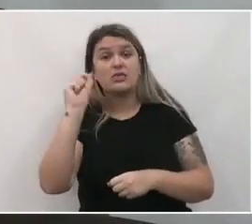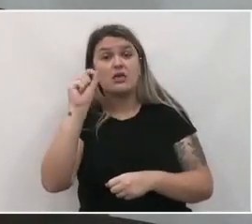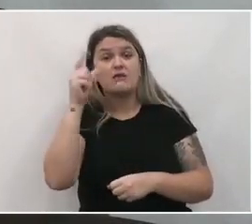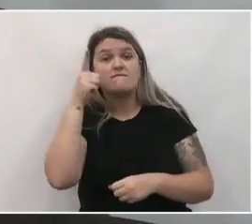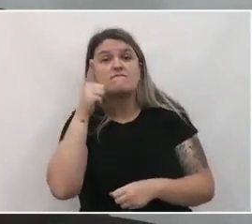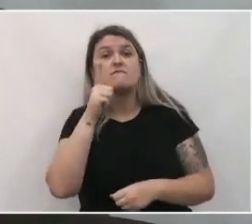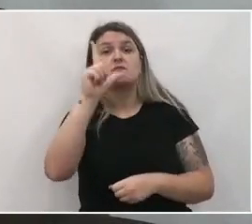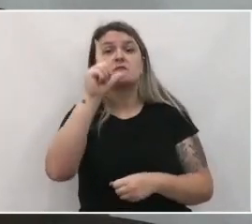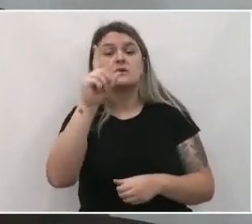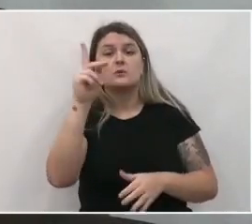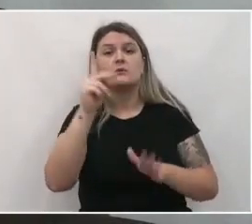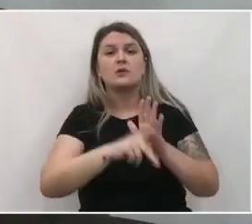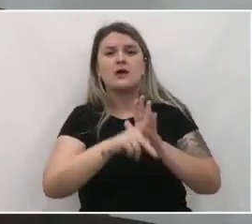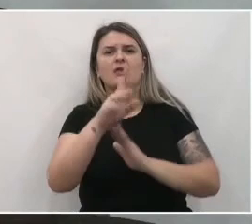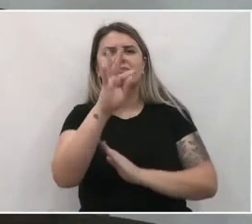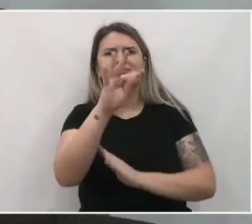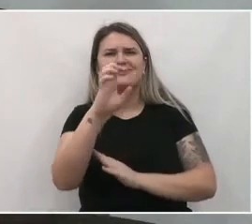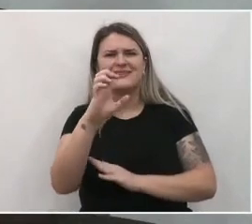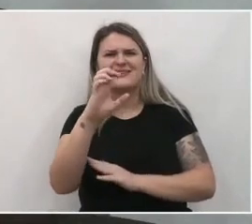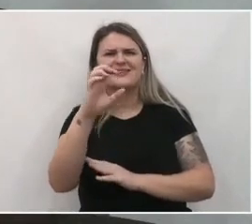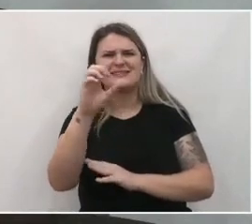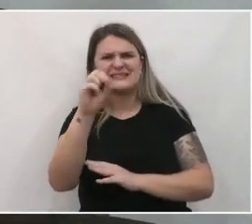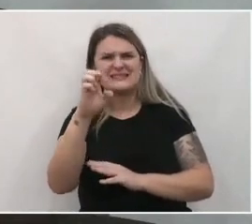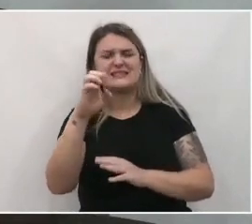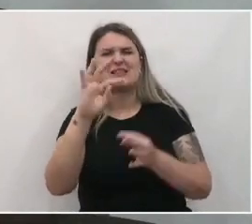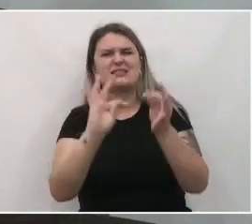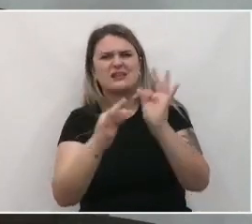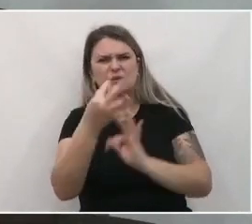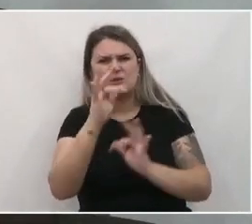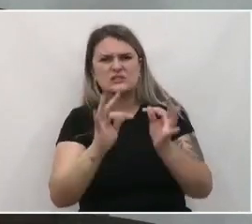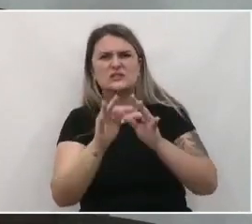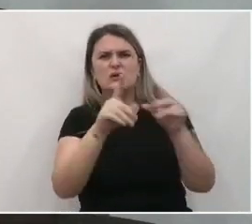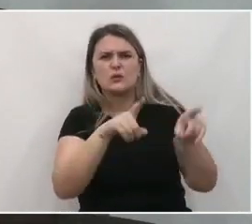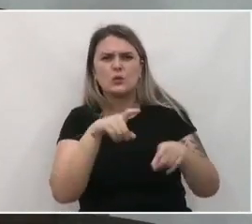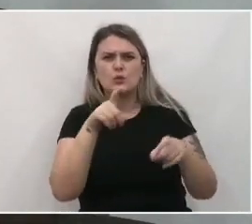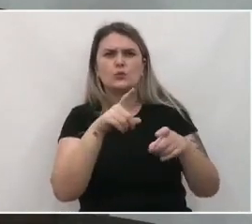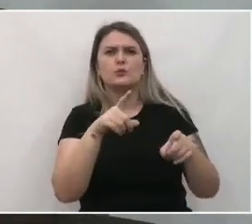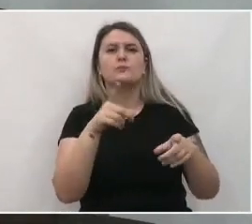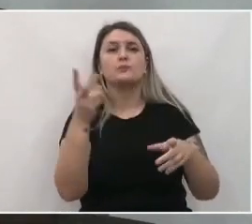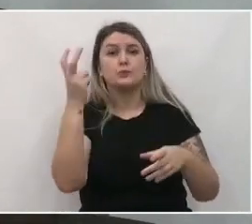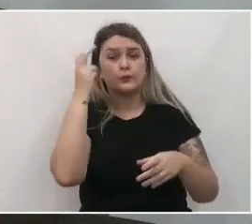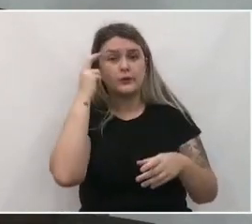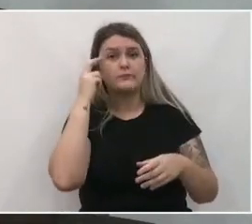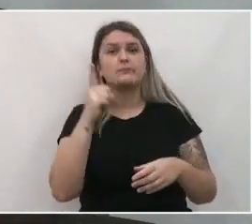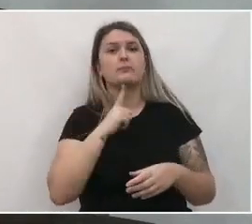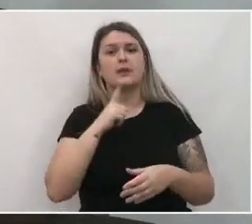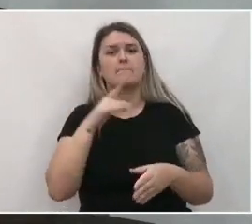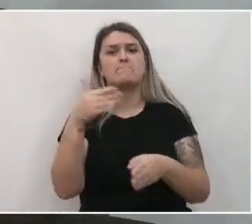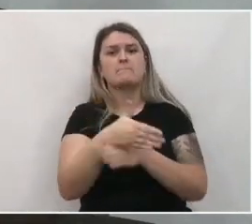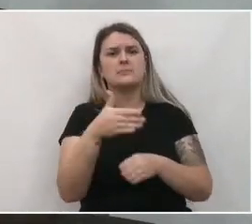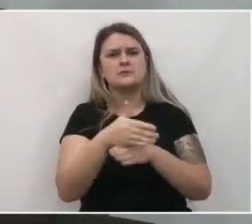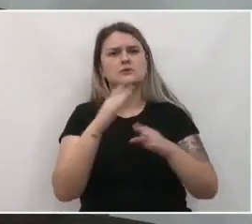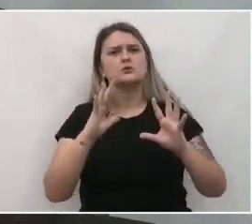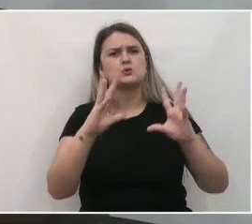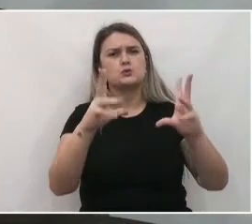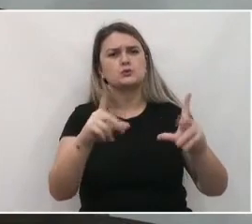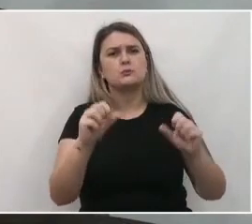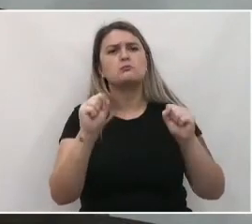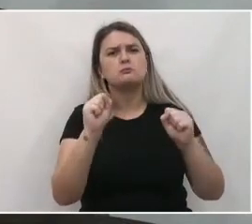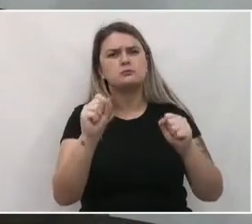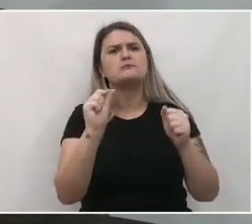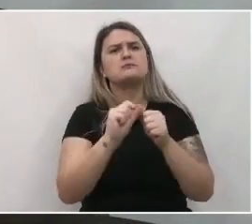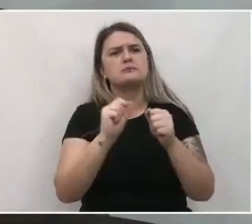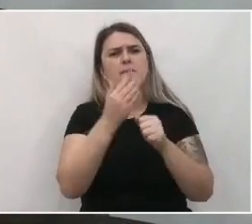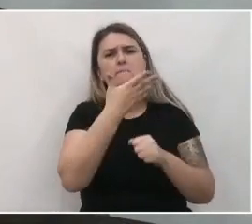Tese, Tecnologia, Arquitetura e Cultura, e contamos com a participação de todos para que possamos fazer o melhor